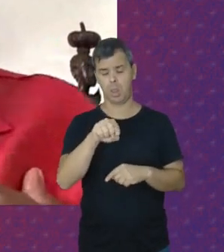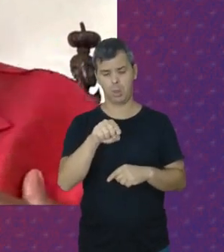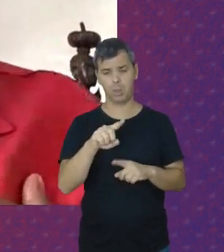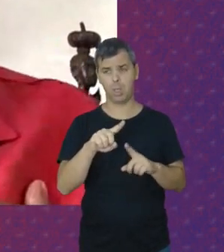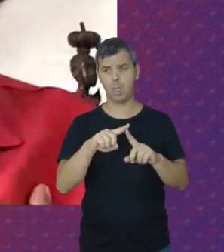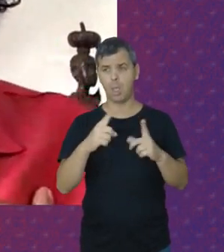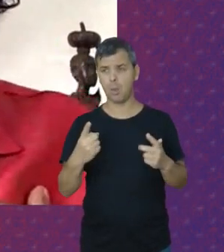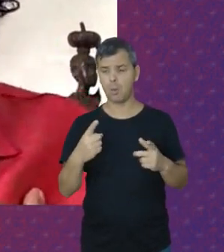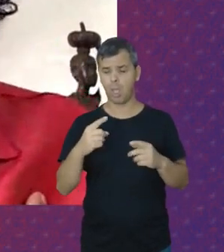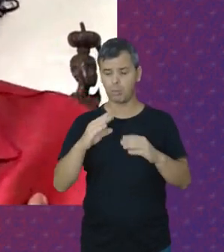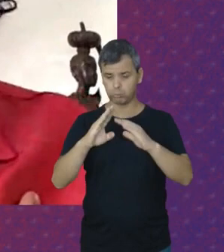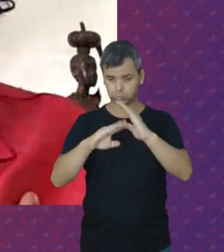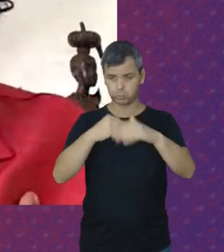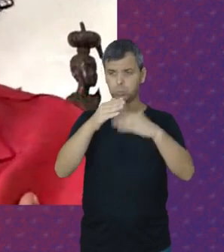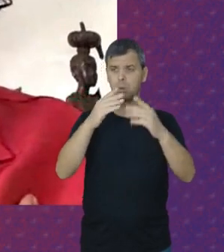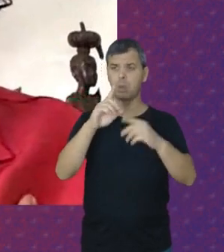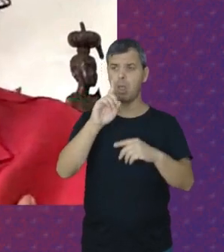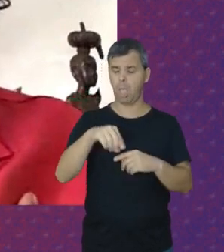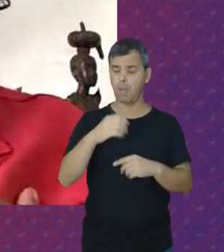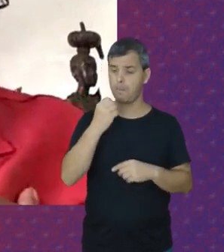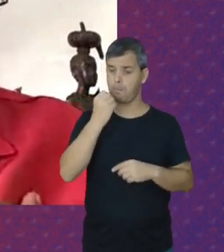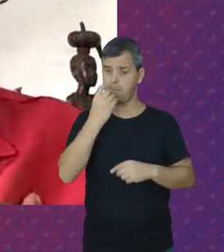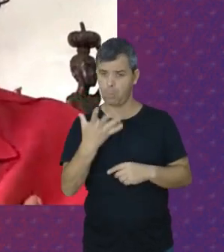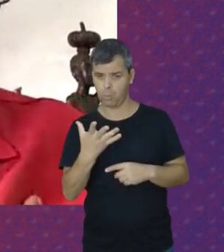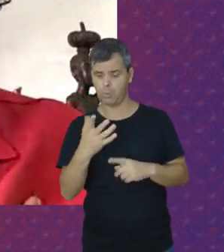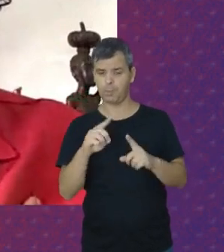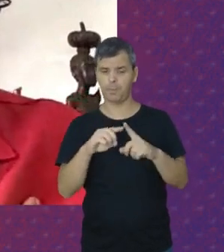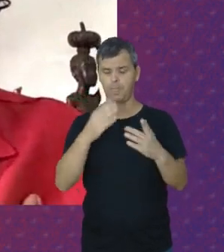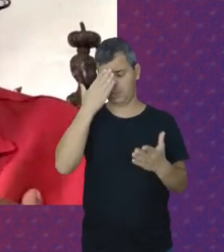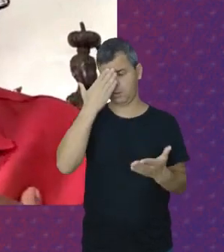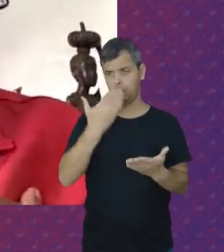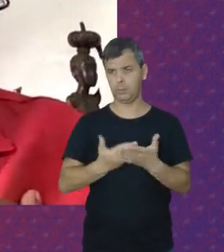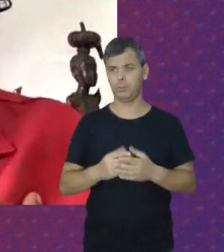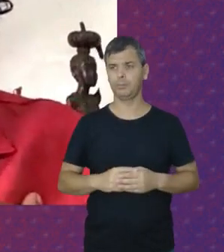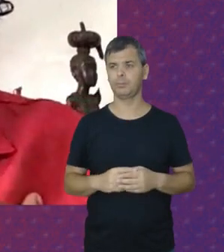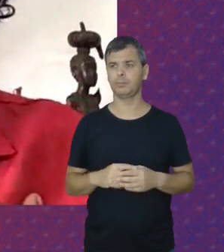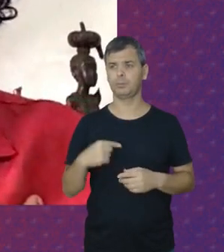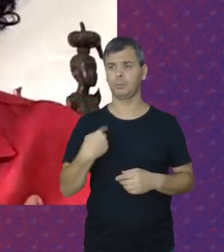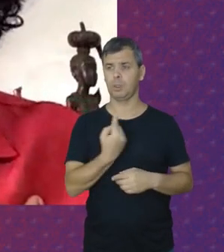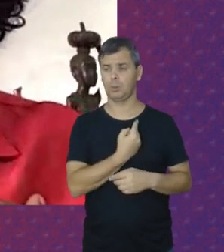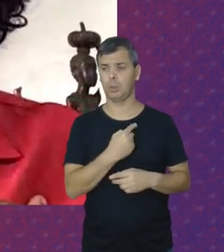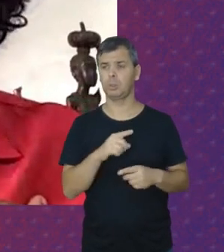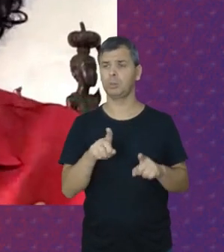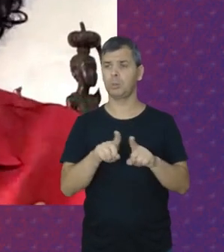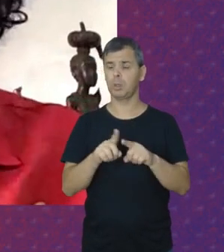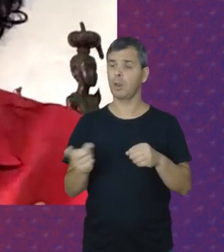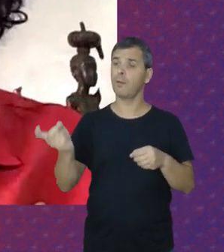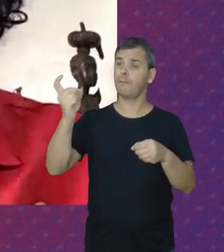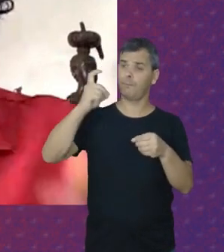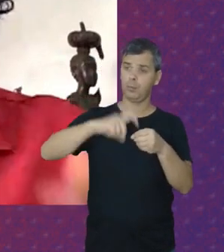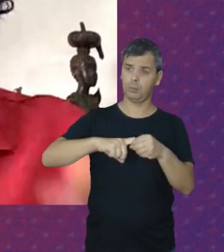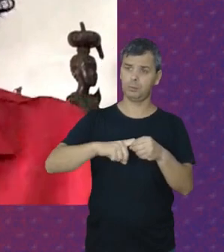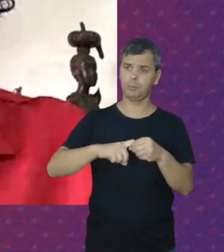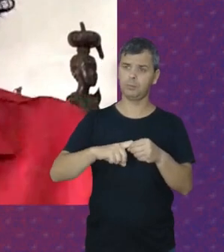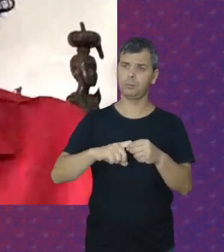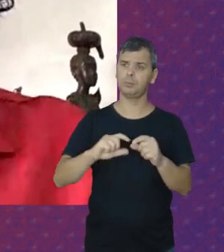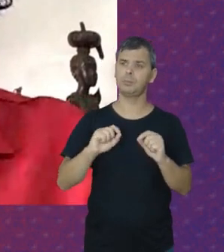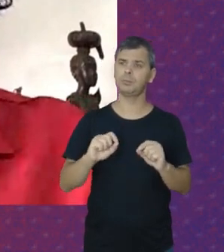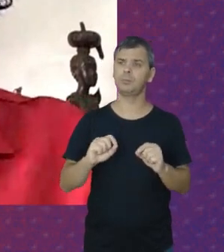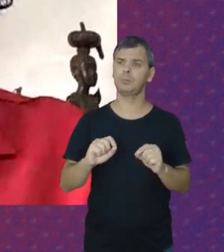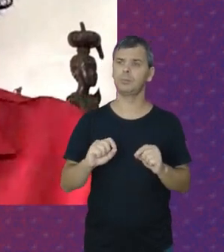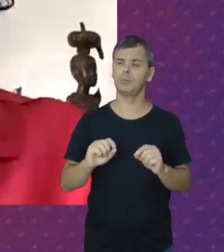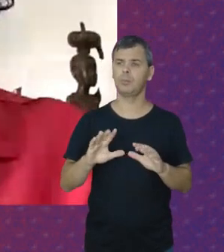É um saldo Altamente positivo Eu acredito E que nós Queremos retomar Para que